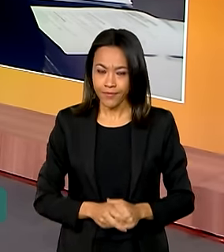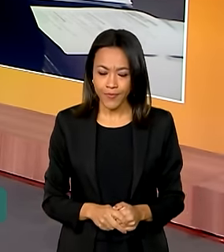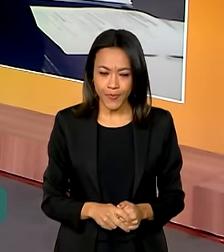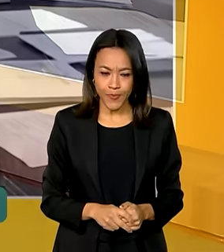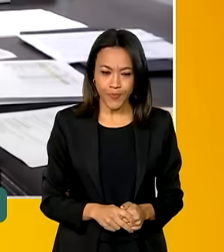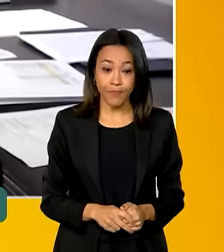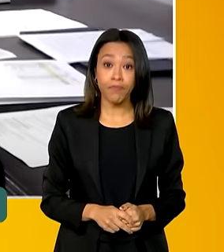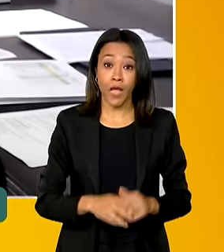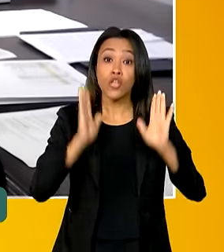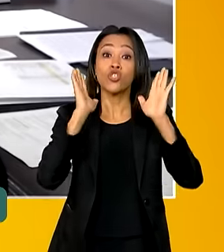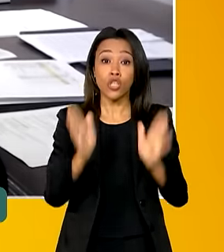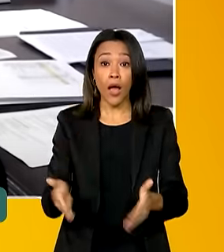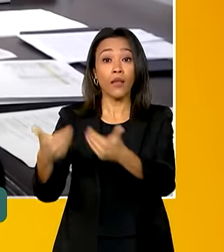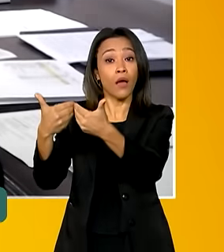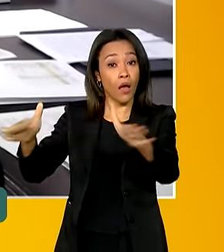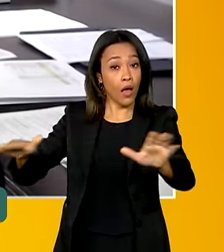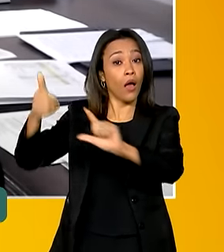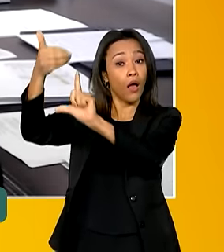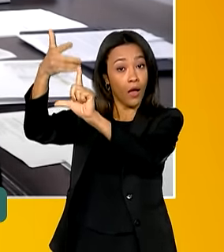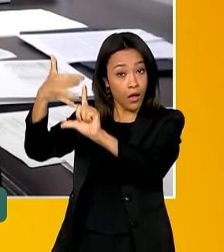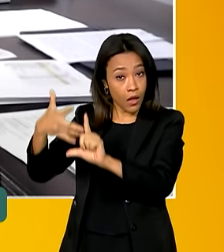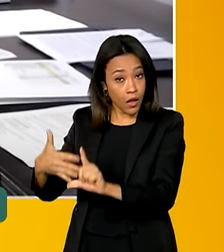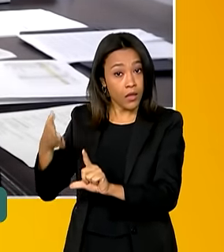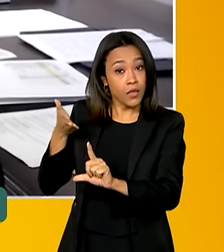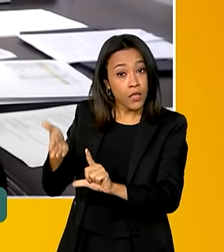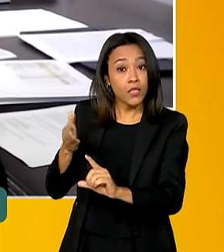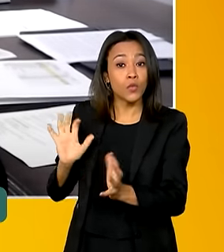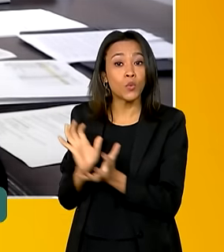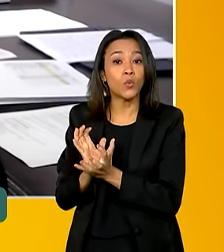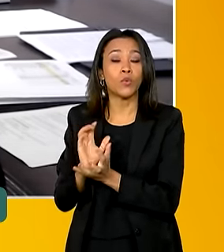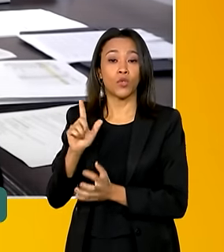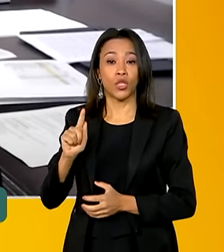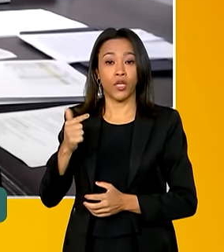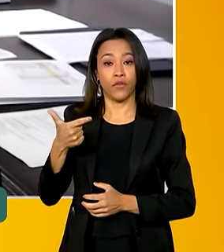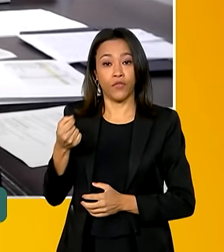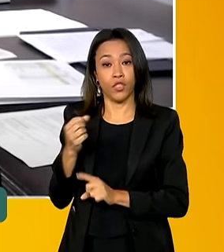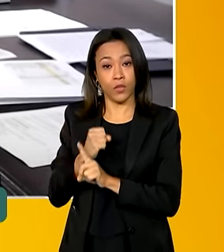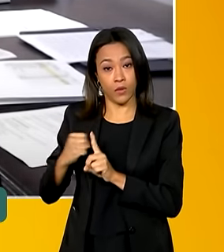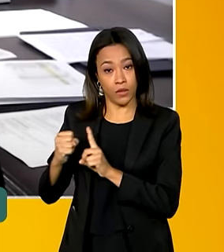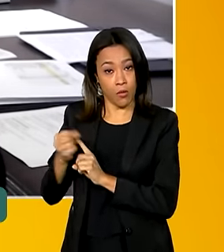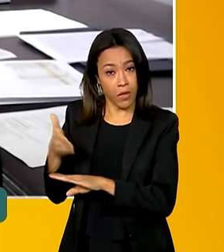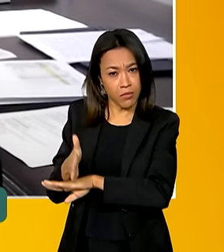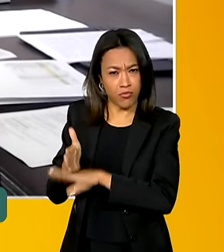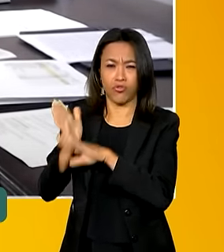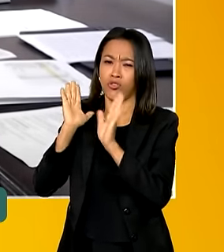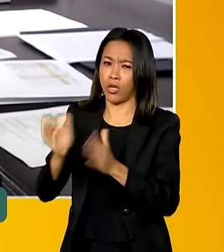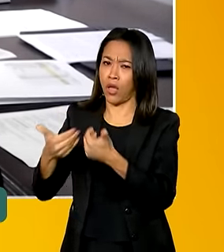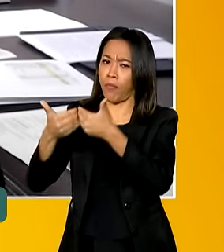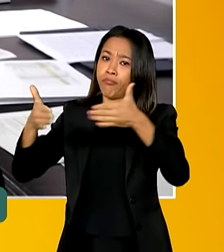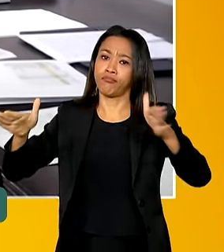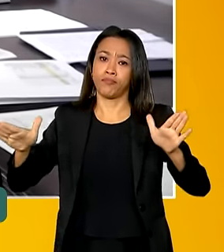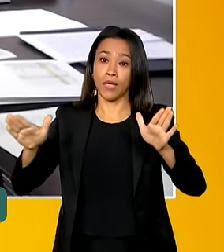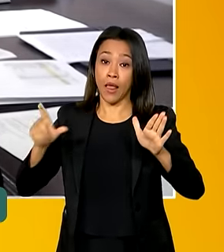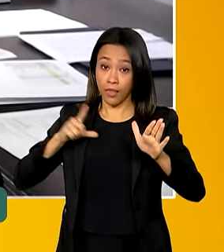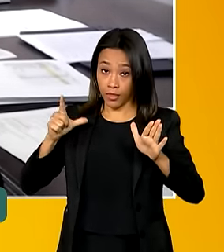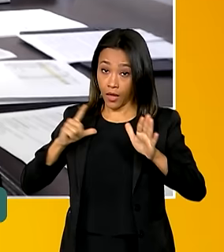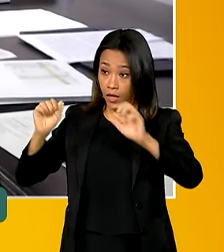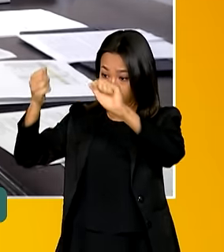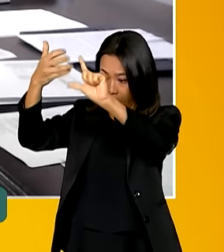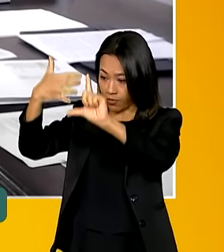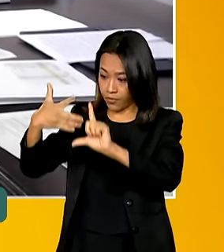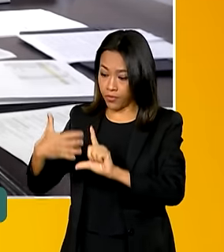Então, já está no ar a plataforma do G20 Social Participativo. Ele está dentro da plataforma do Brasil